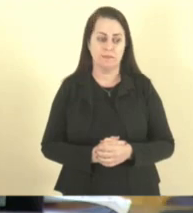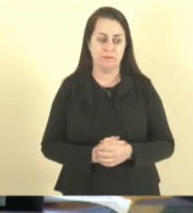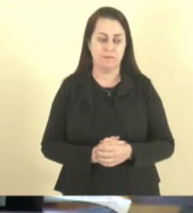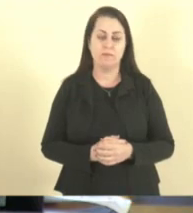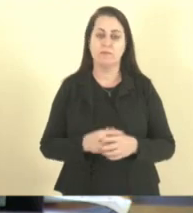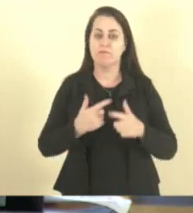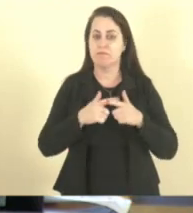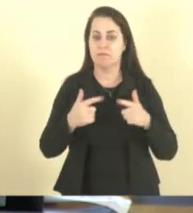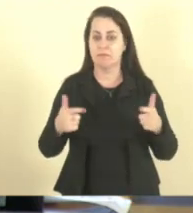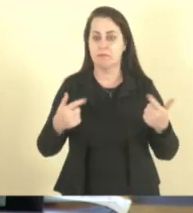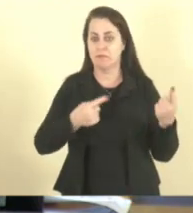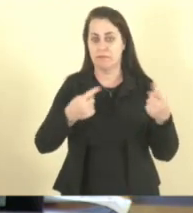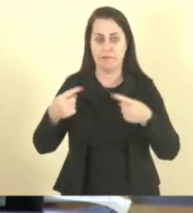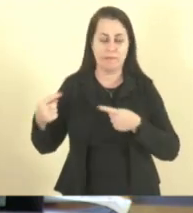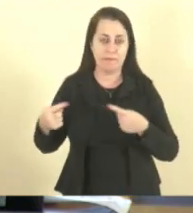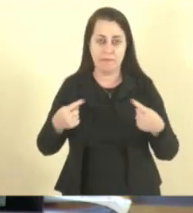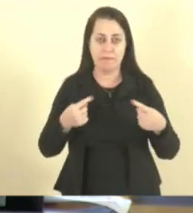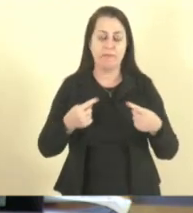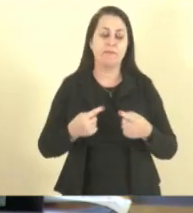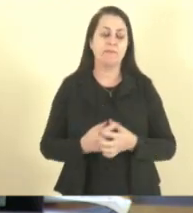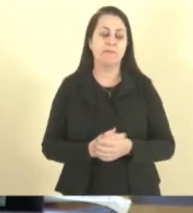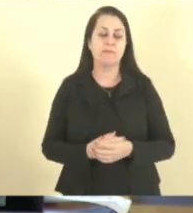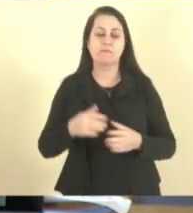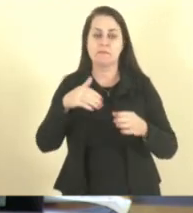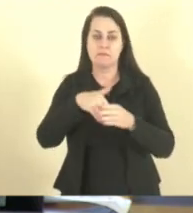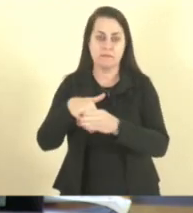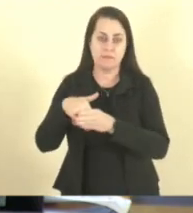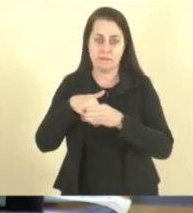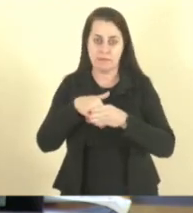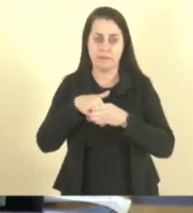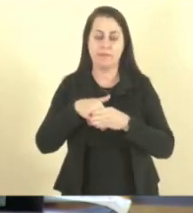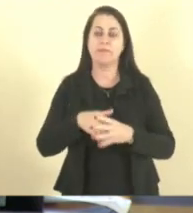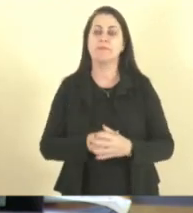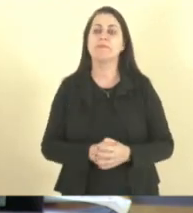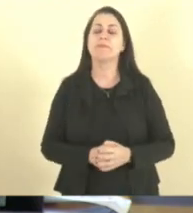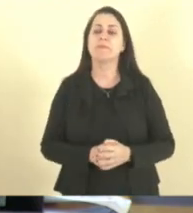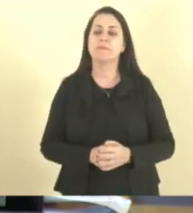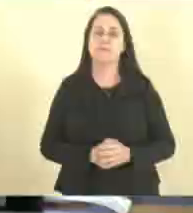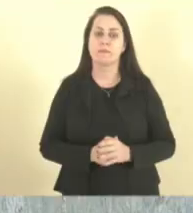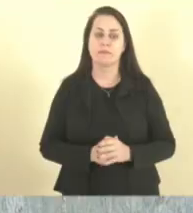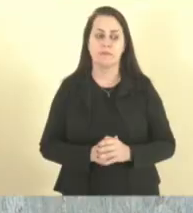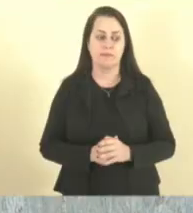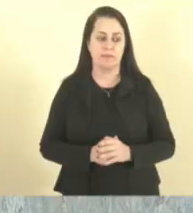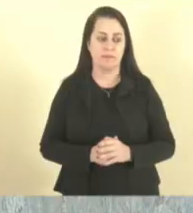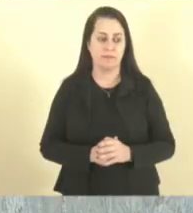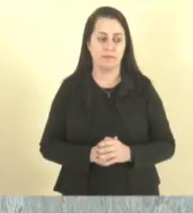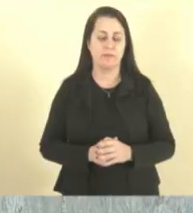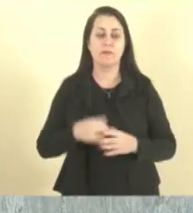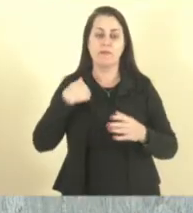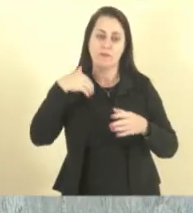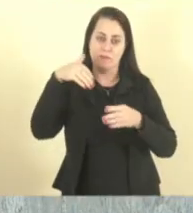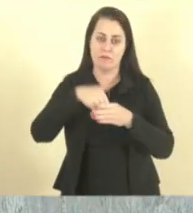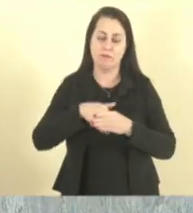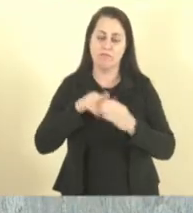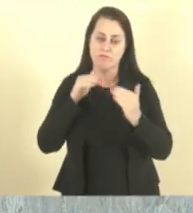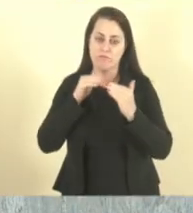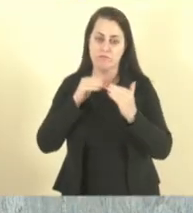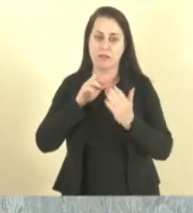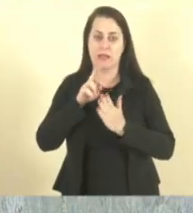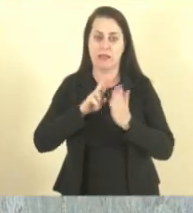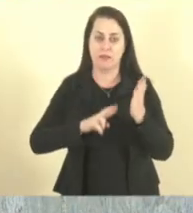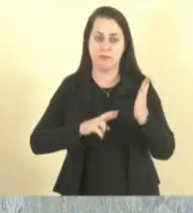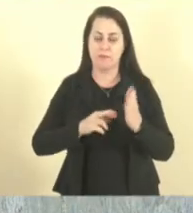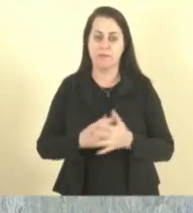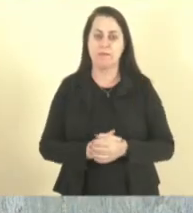Não tenho nenhum deputado ou deputado que queria discutir a matéria, coloco em votação. Deputada Raquel, como vota? Voto com relator. Com relator, deputado Lucas